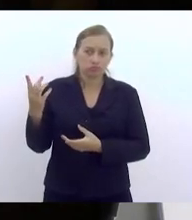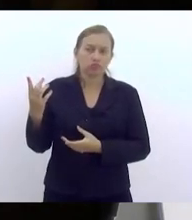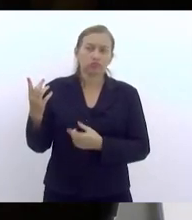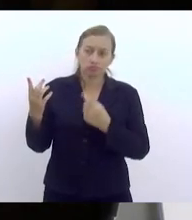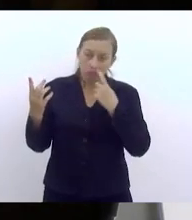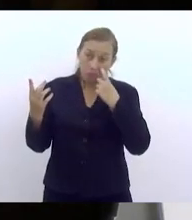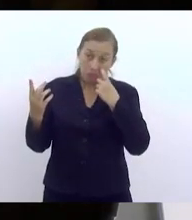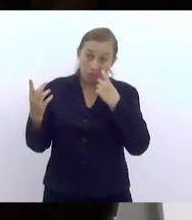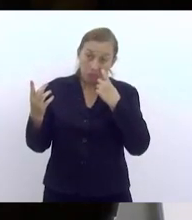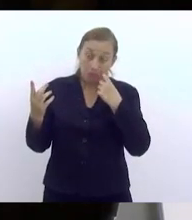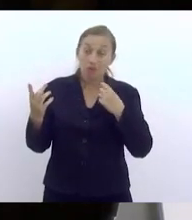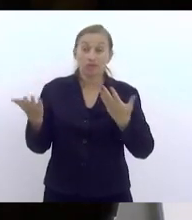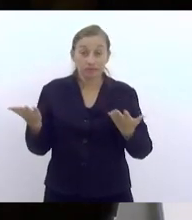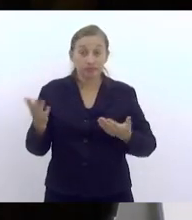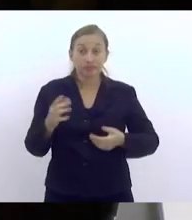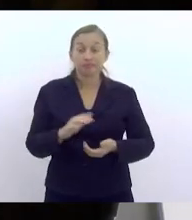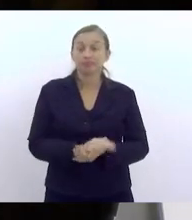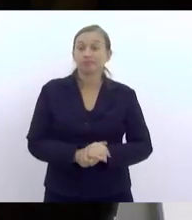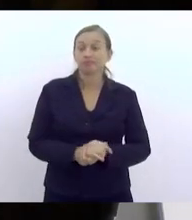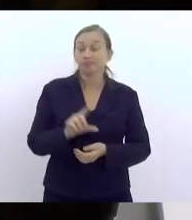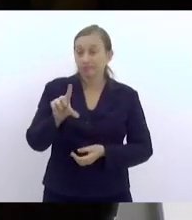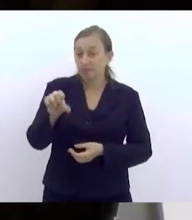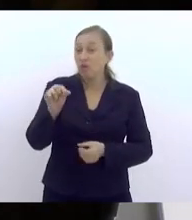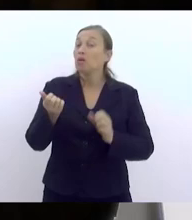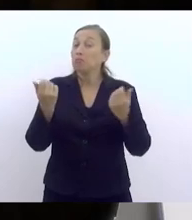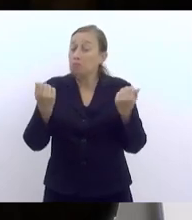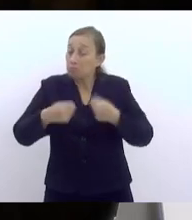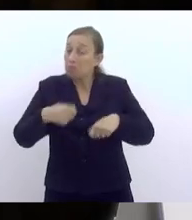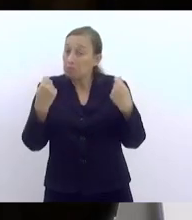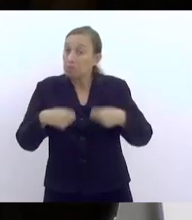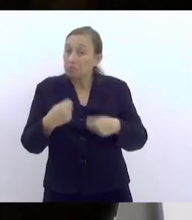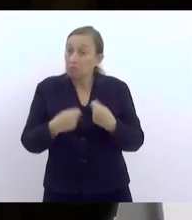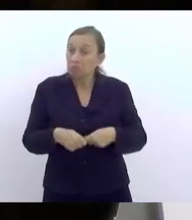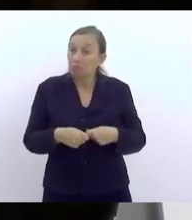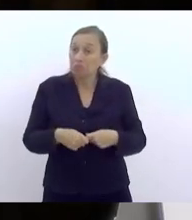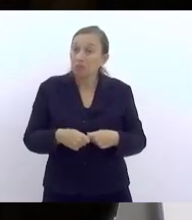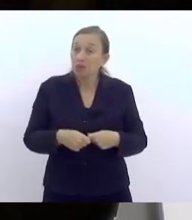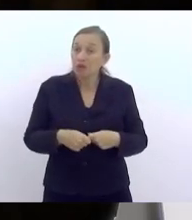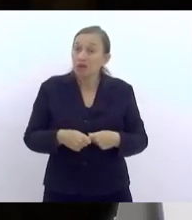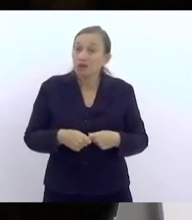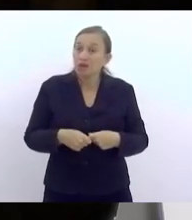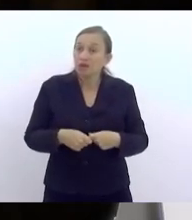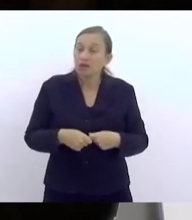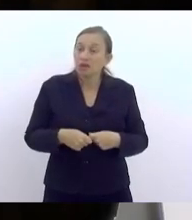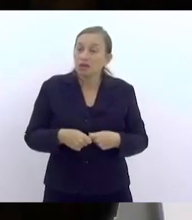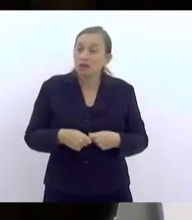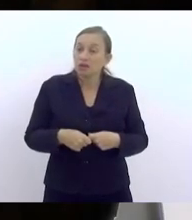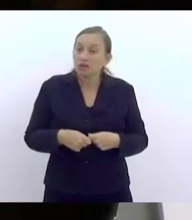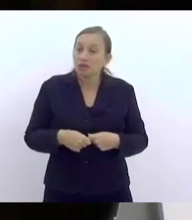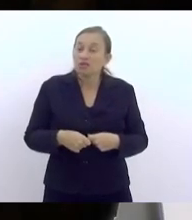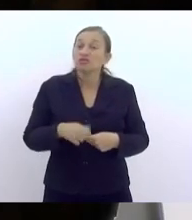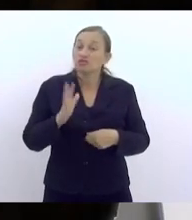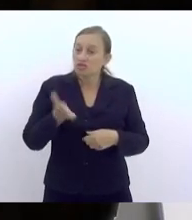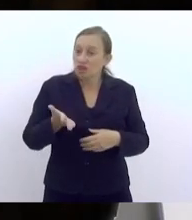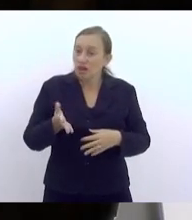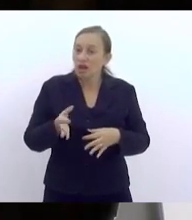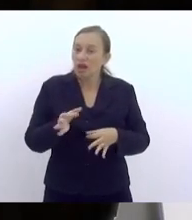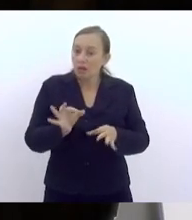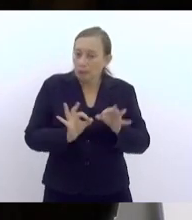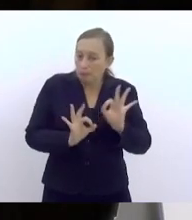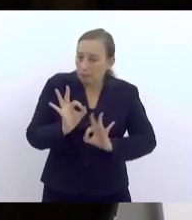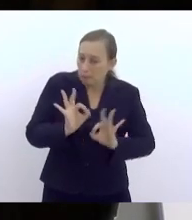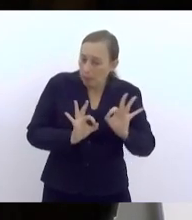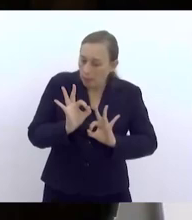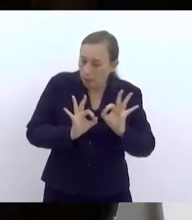mas de prioridades que precisam ser, que nós já mapeamos e que não